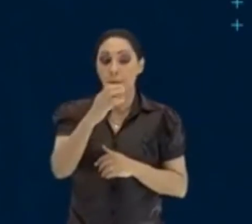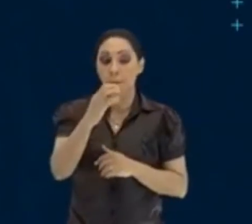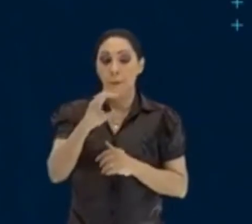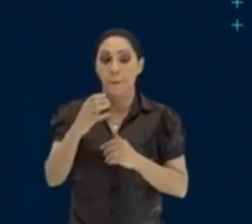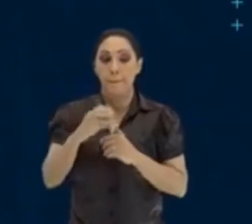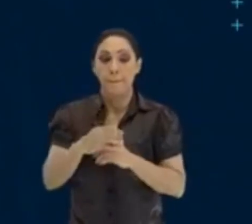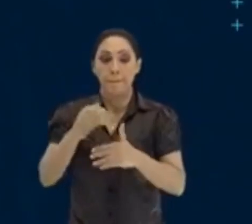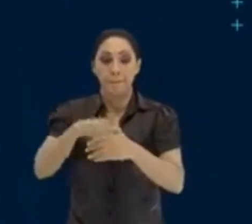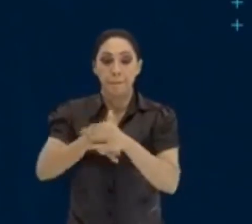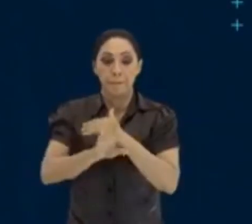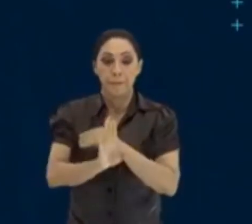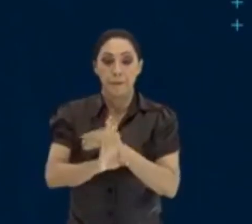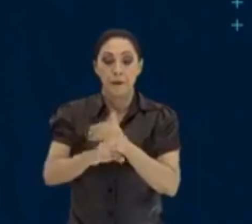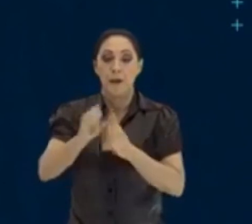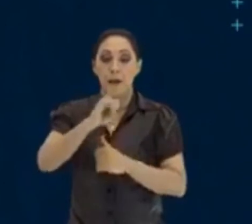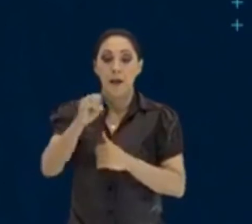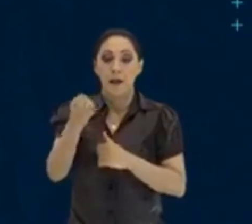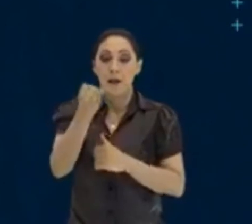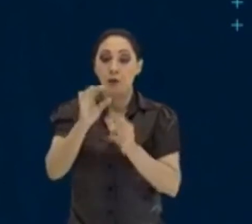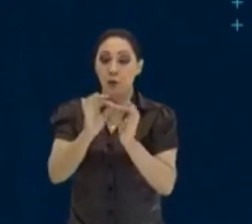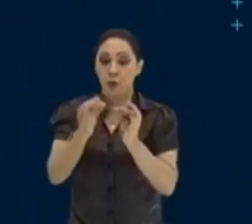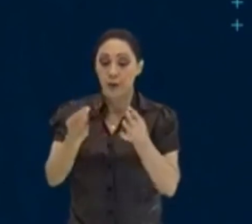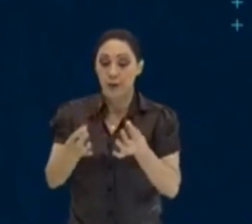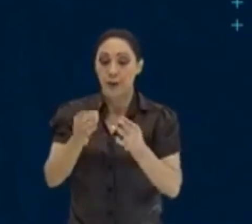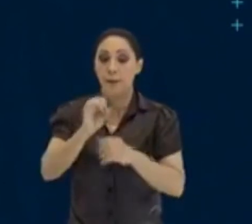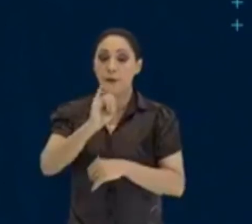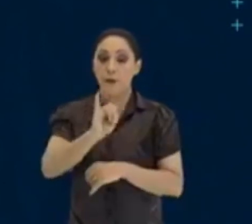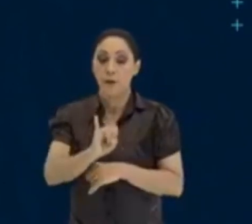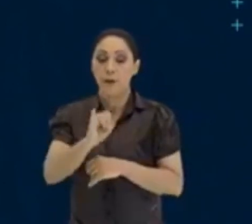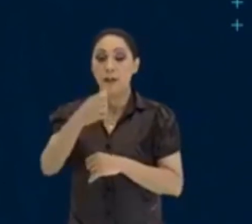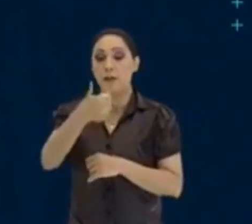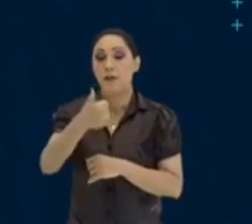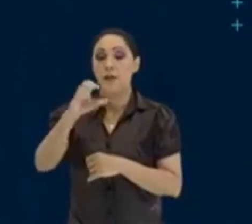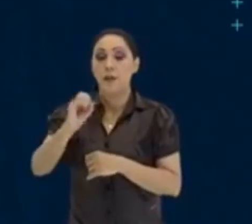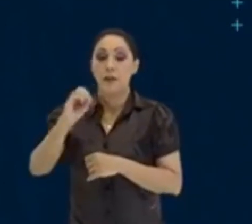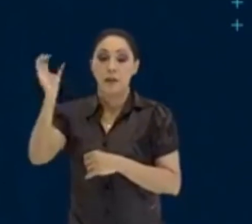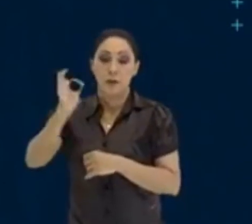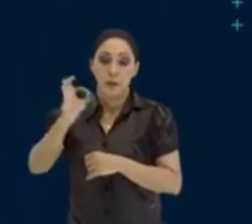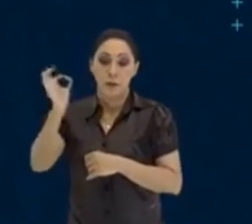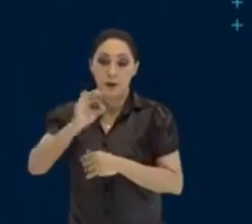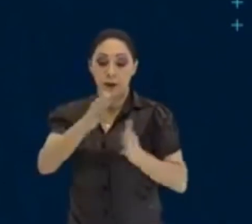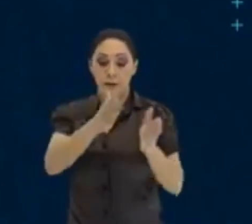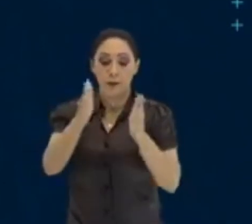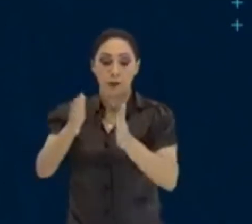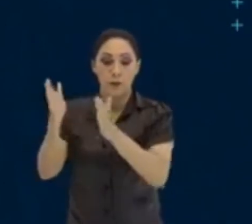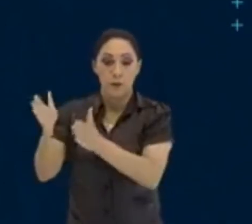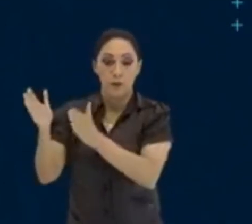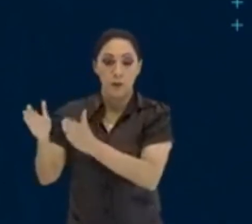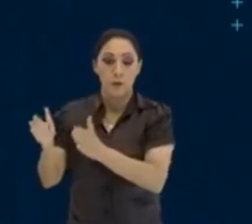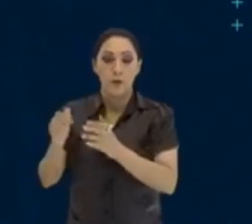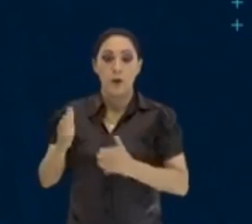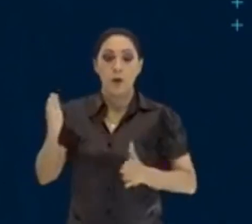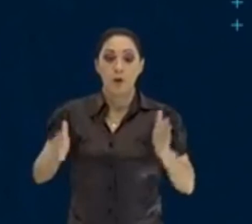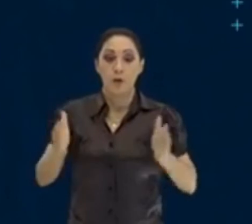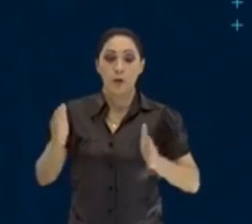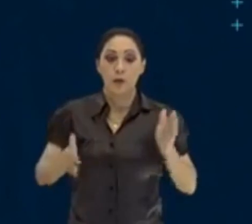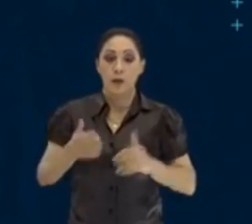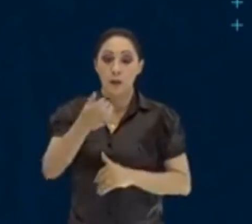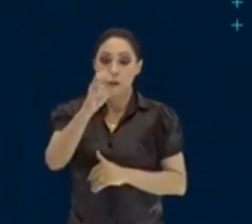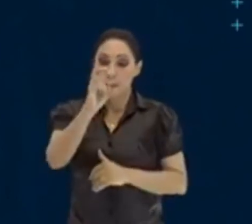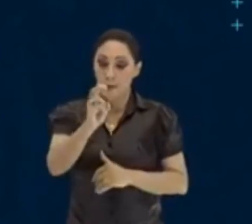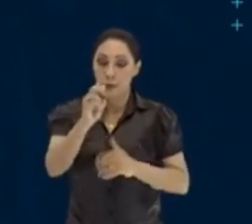aplicado a juros simples, com taxa de 10% ao mês, durante 5 meses.